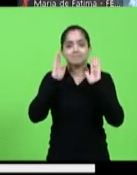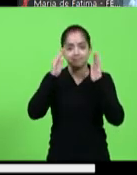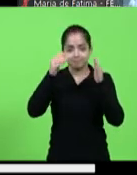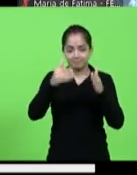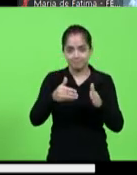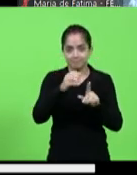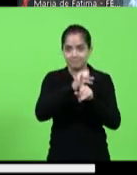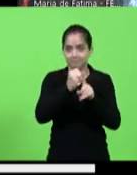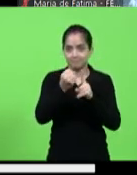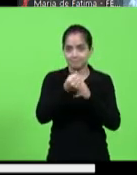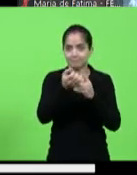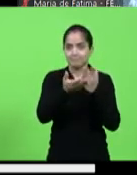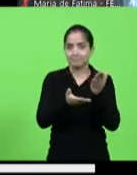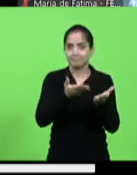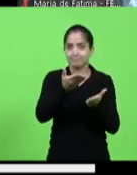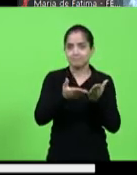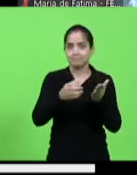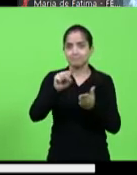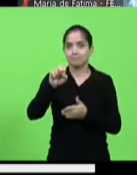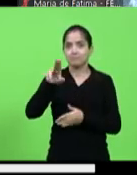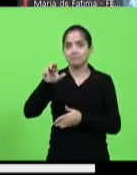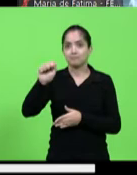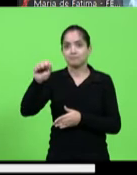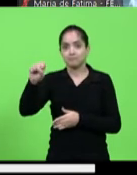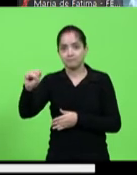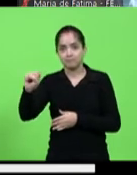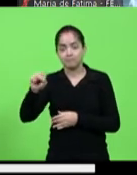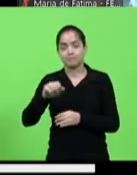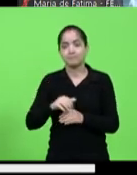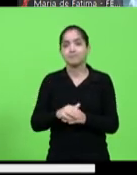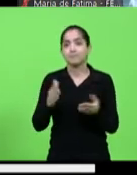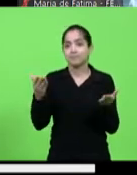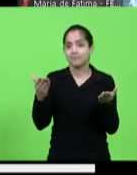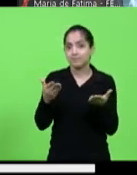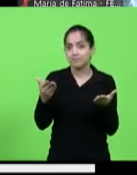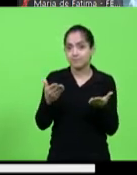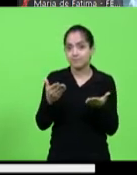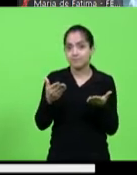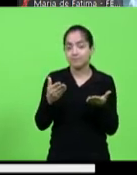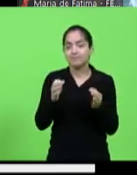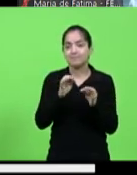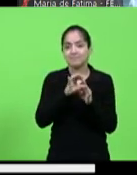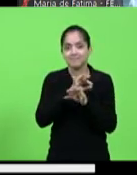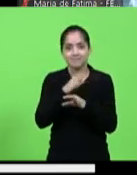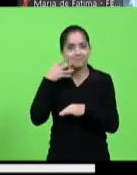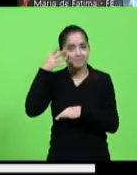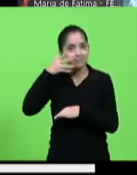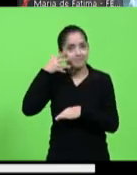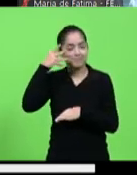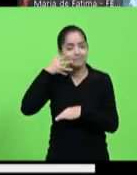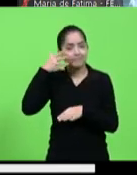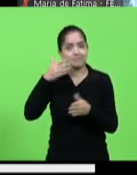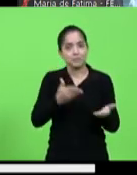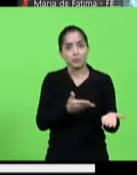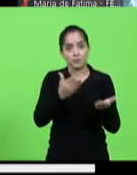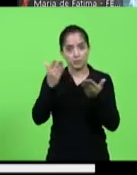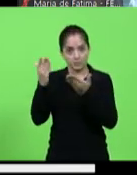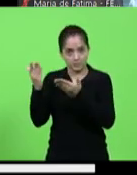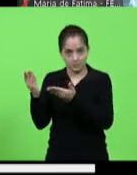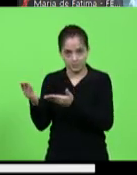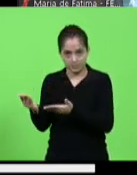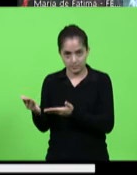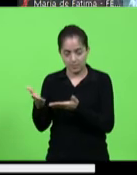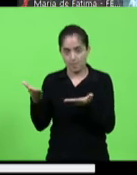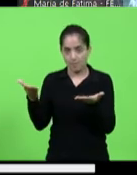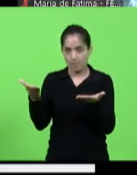Social ou dos SUAS. Então, desta forma, eu encerro a minha fala nesse momento e eu vou passar a